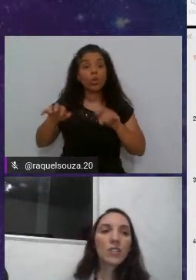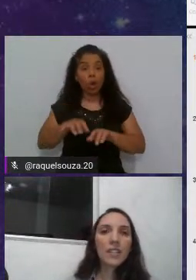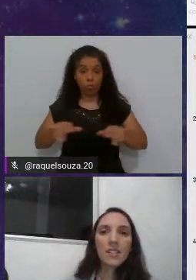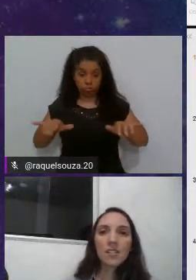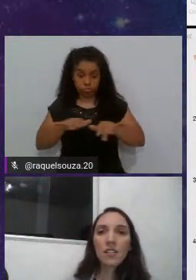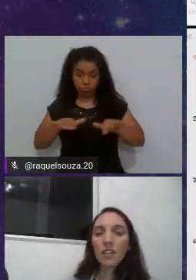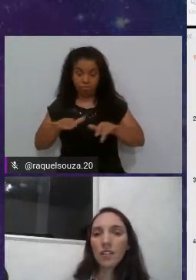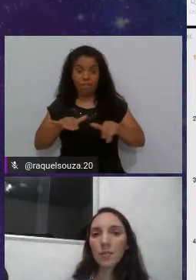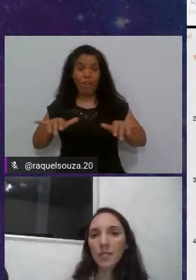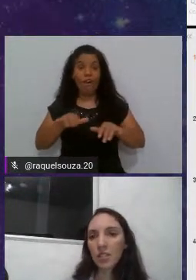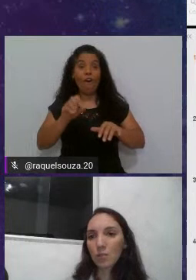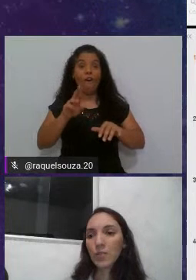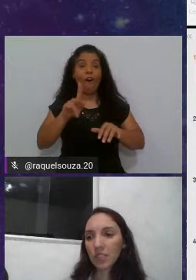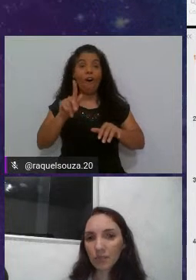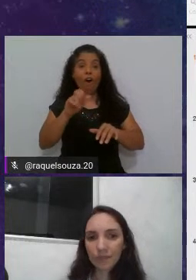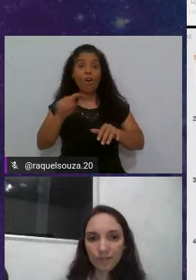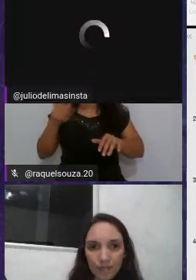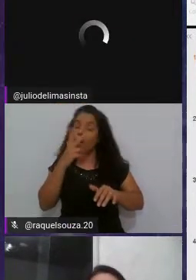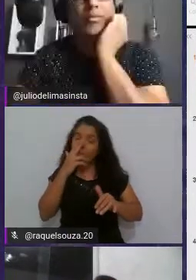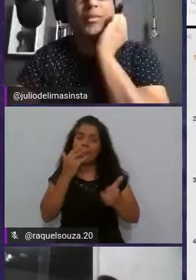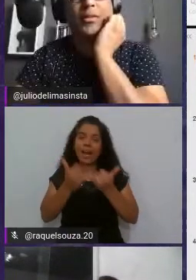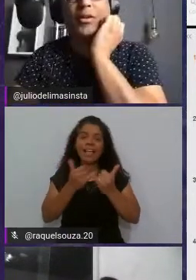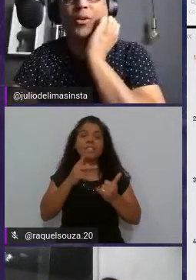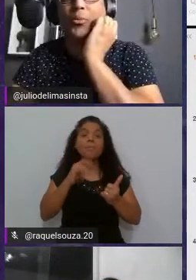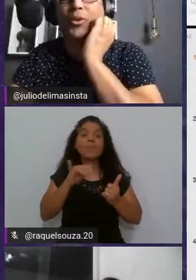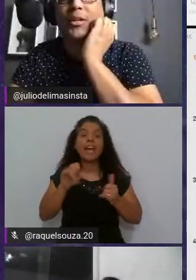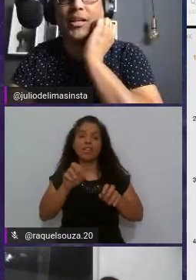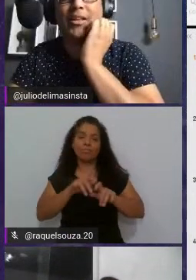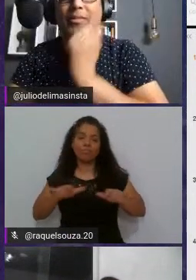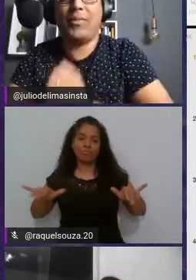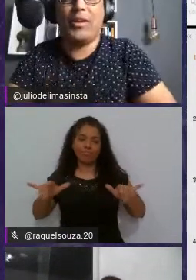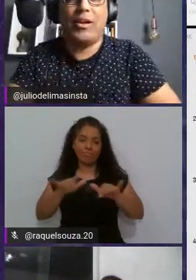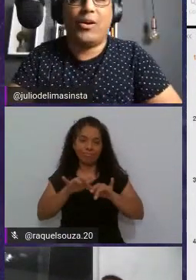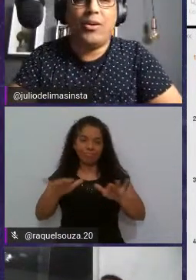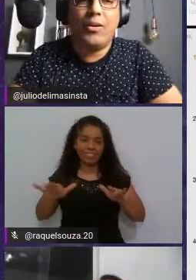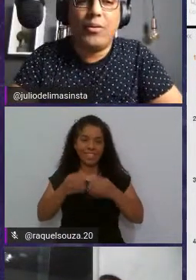Para quem não conhece, parece um piano. Ô, Bruna,